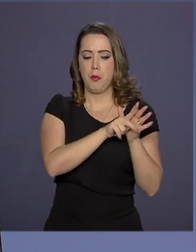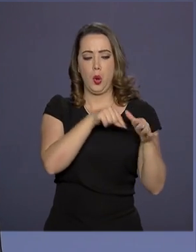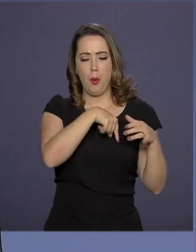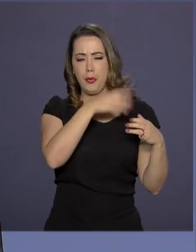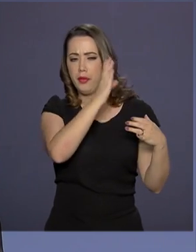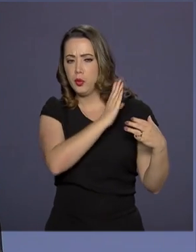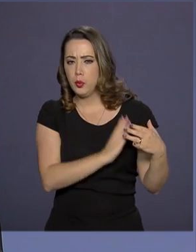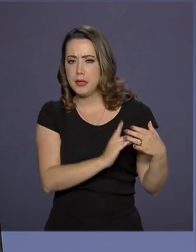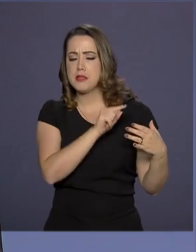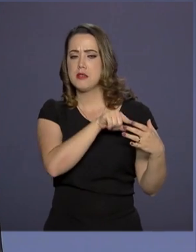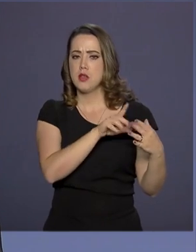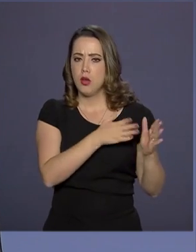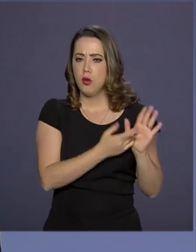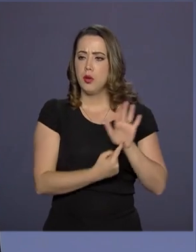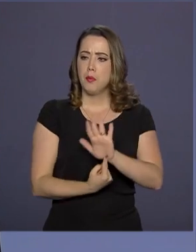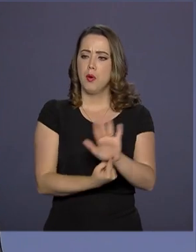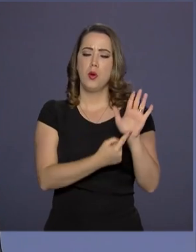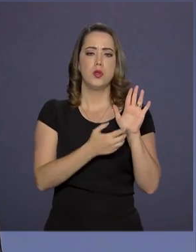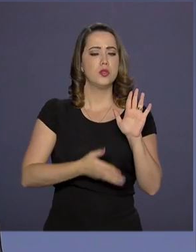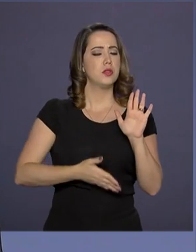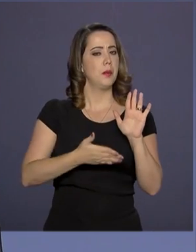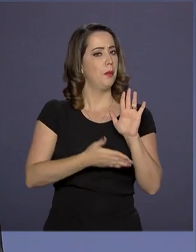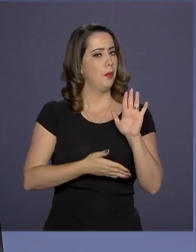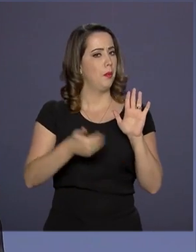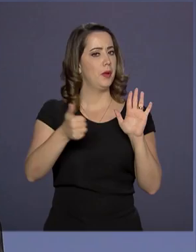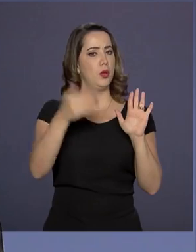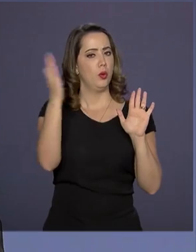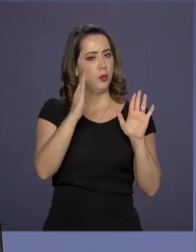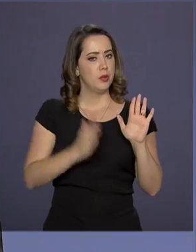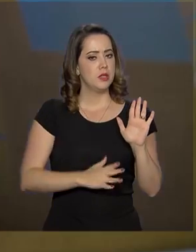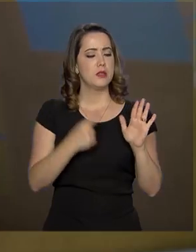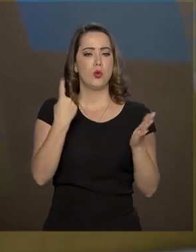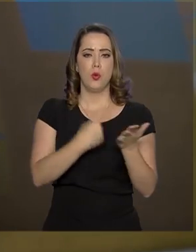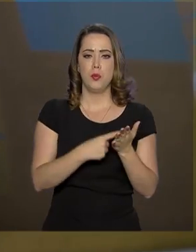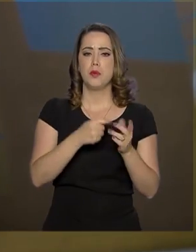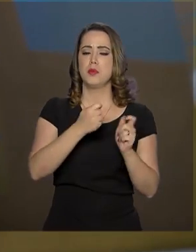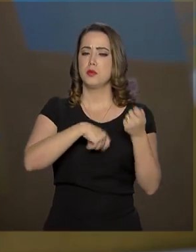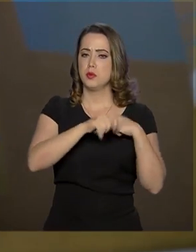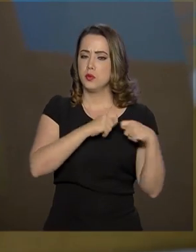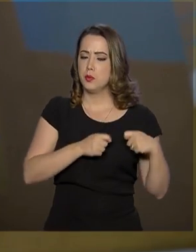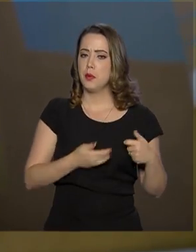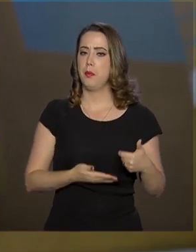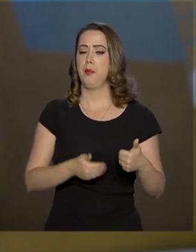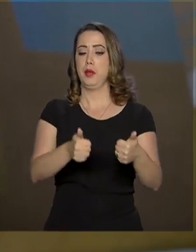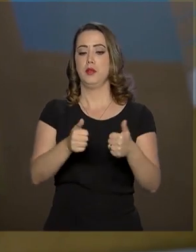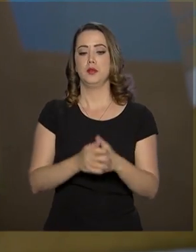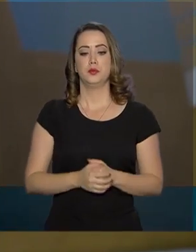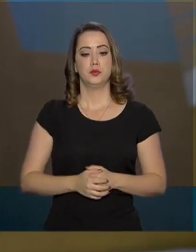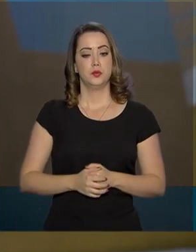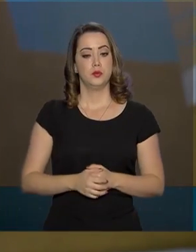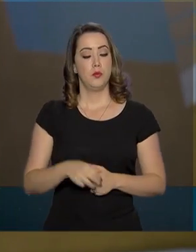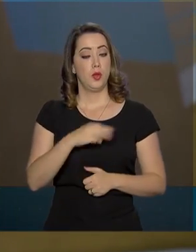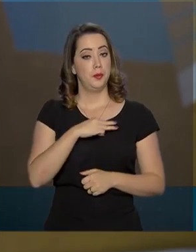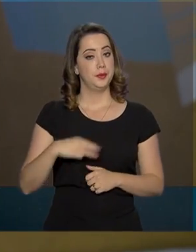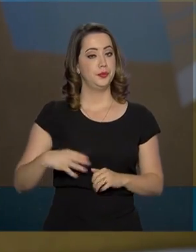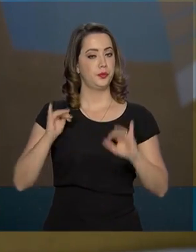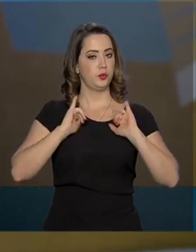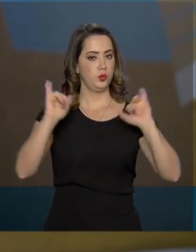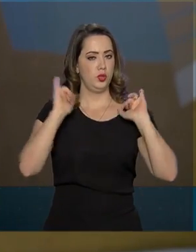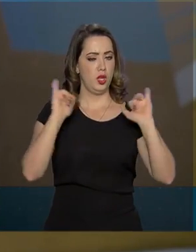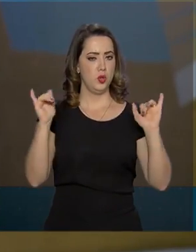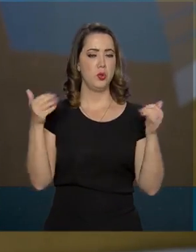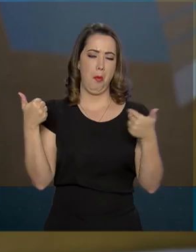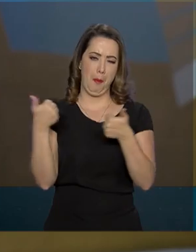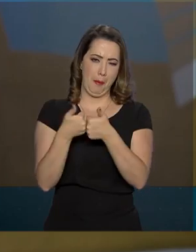que, temos certeza, fará o Brasil muito mais competitivo, uma economia muito mais sólida. O ministro anunciou para breve pelo menos dois novos